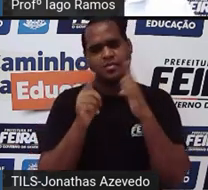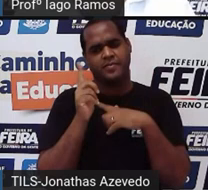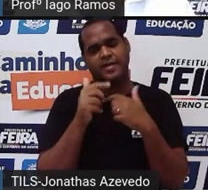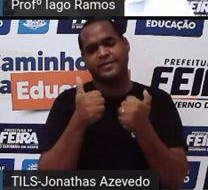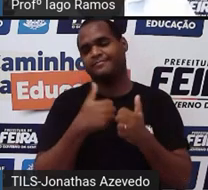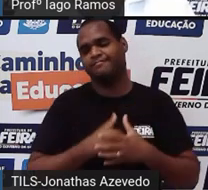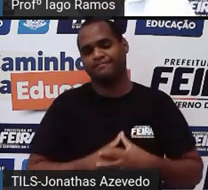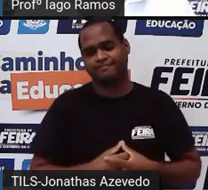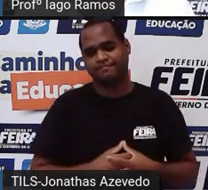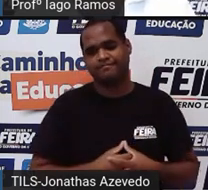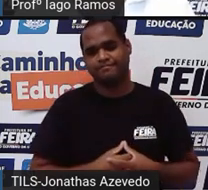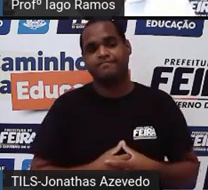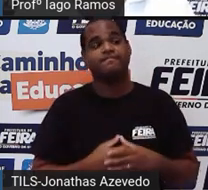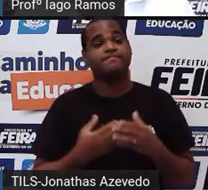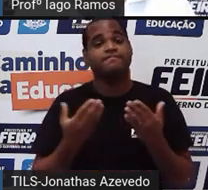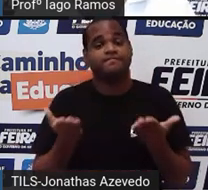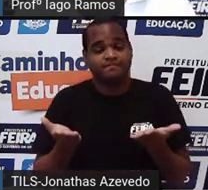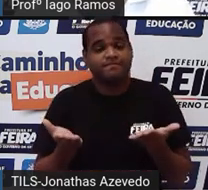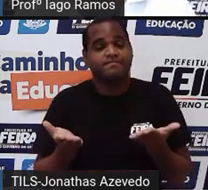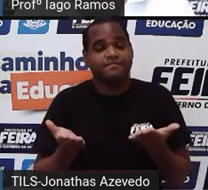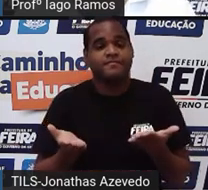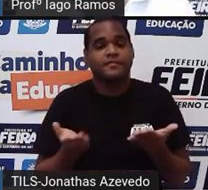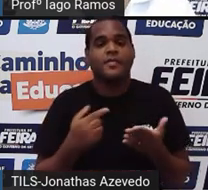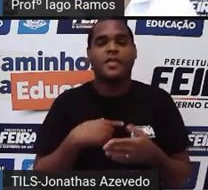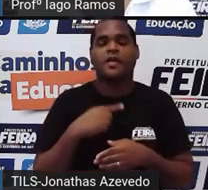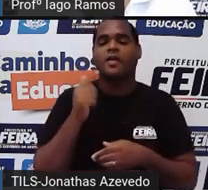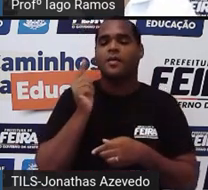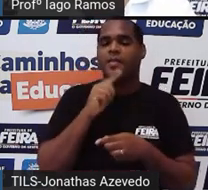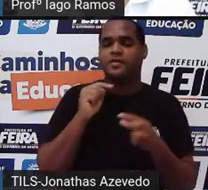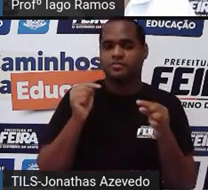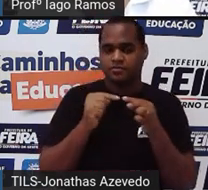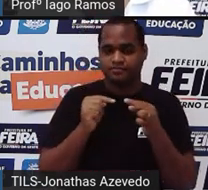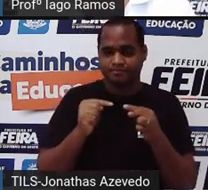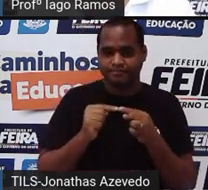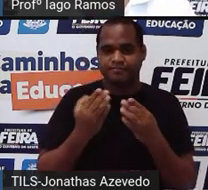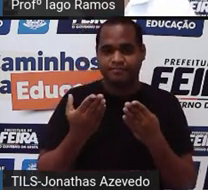Então, é isso que a gente vai estar fazendo ali, ó.